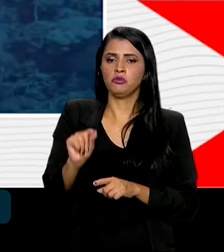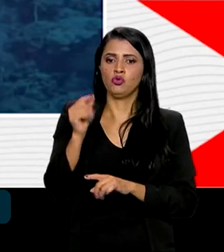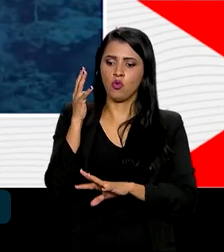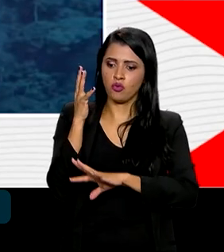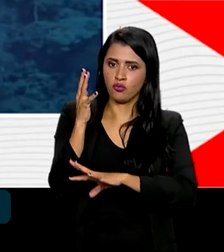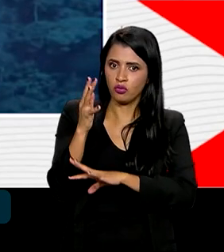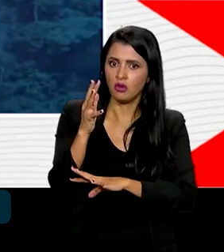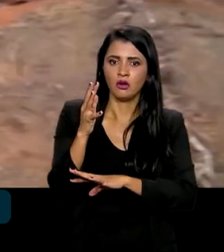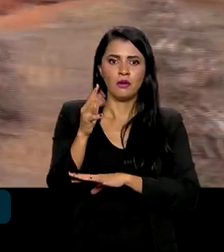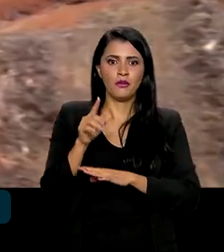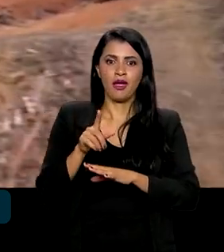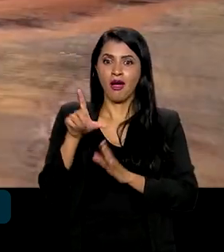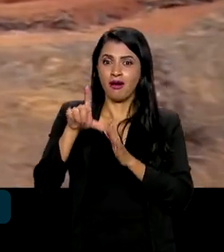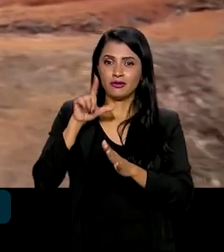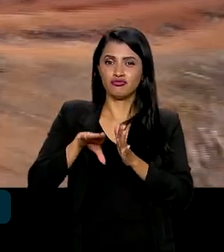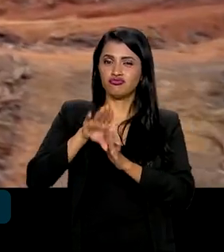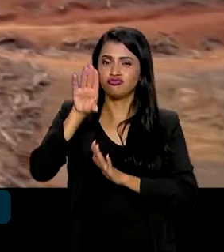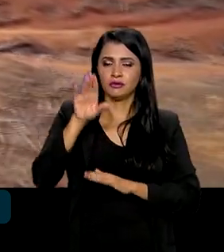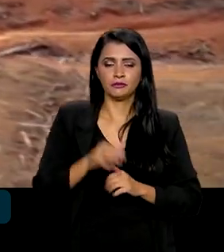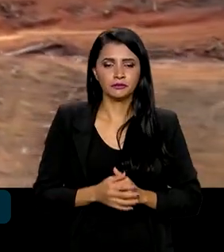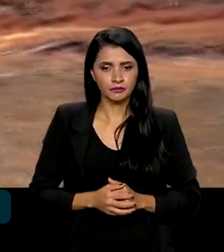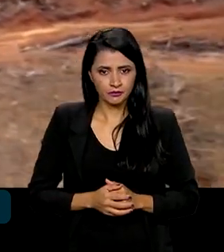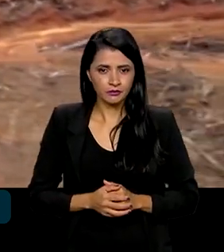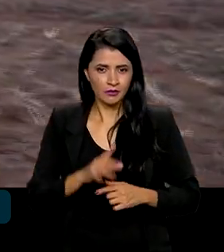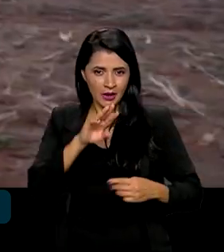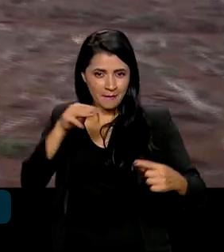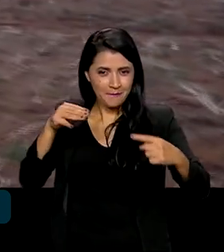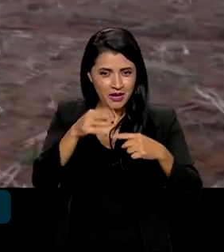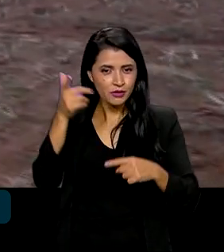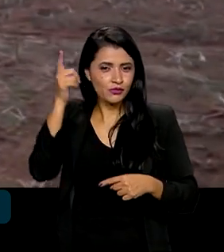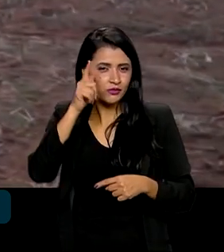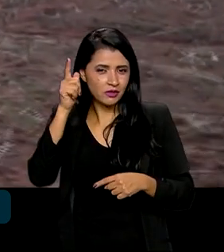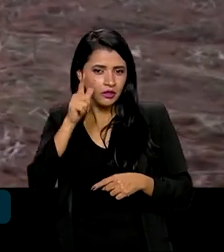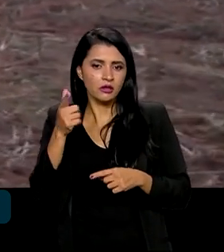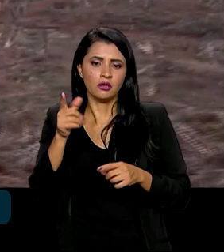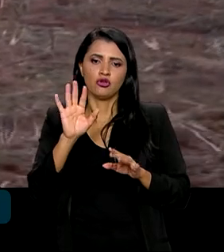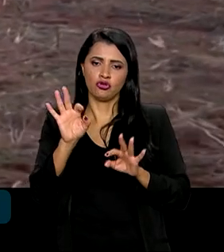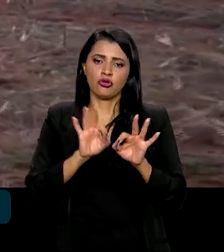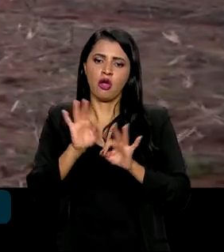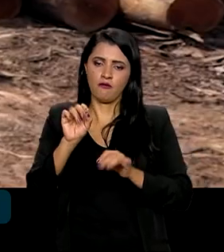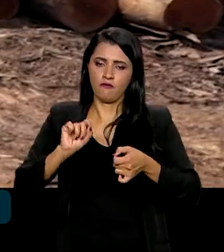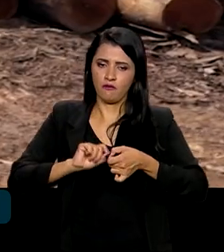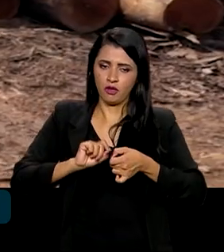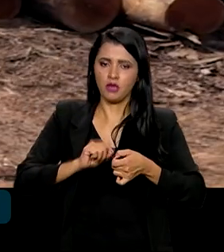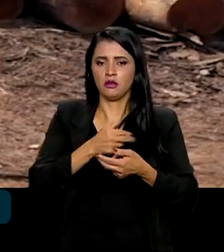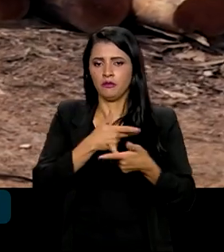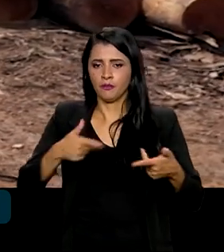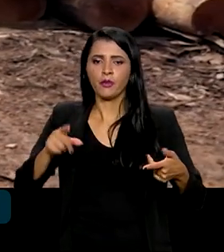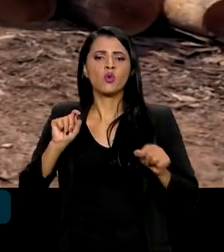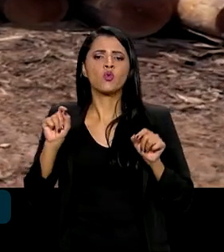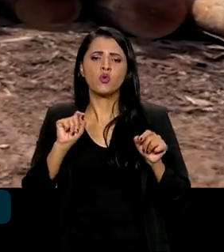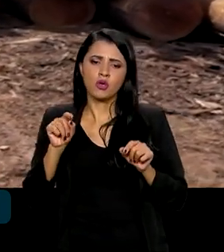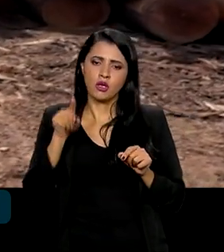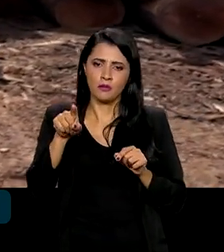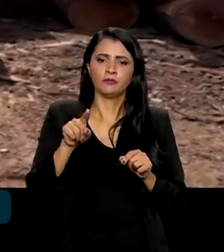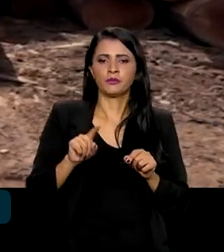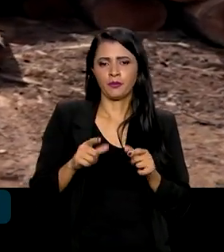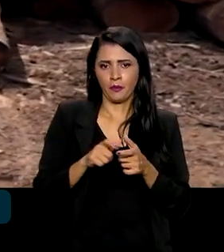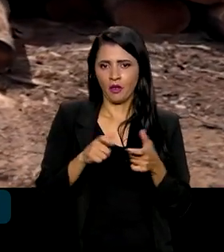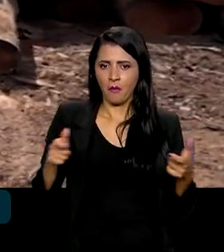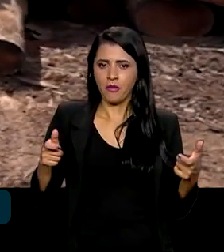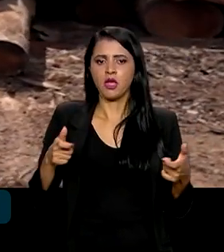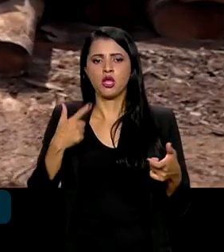em alta. Para alcançar essa meta, diversas ações já vêm sendo realizadas, entre elas, o aumento das